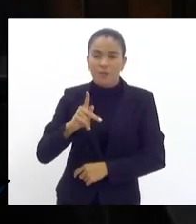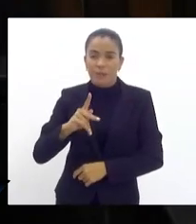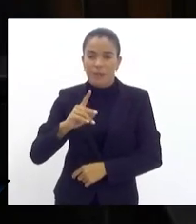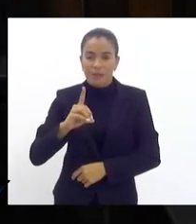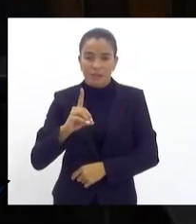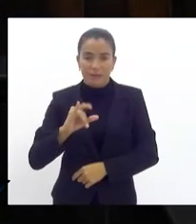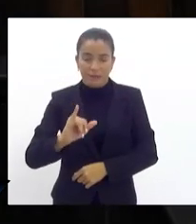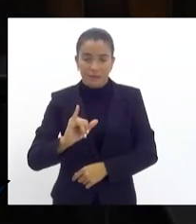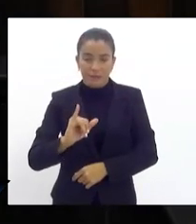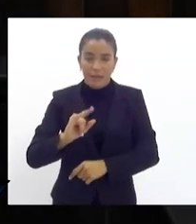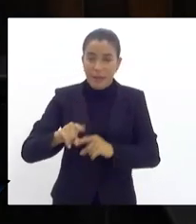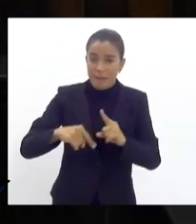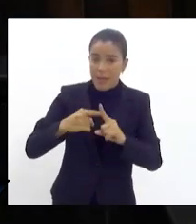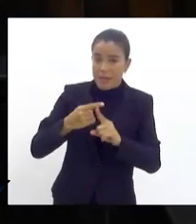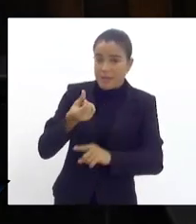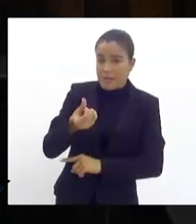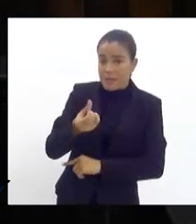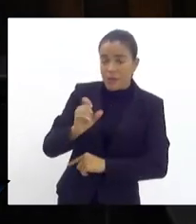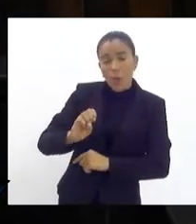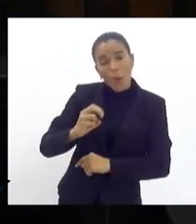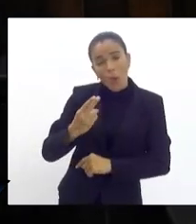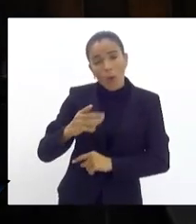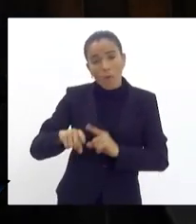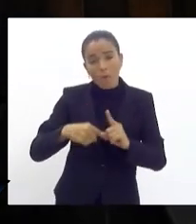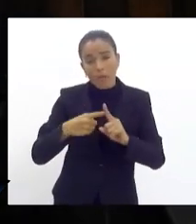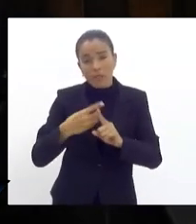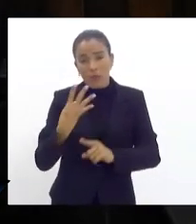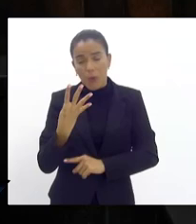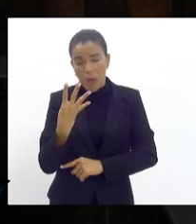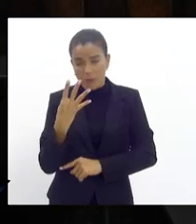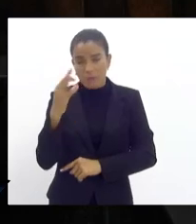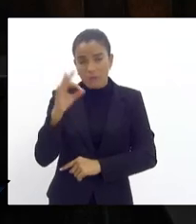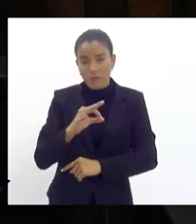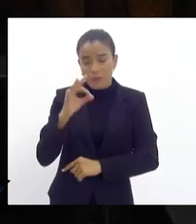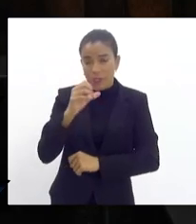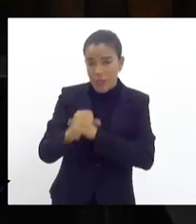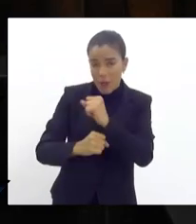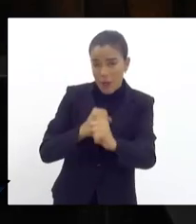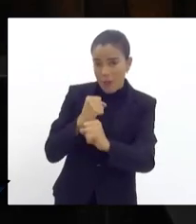ou IPCA mais 4% ao ano de juros real,